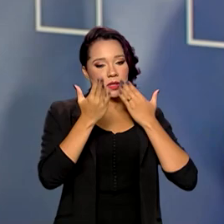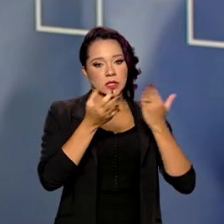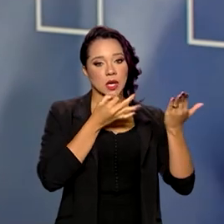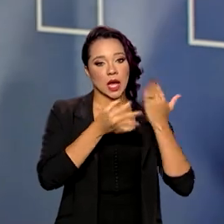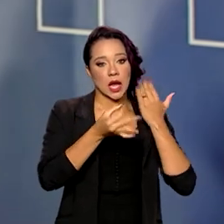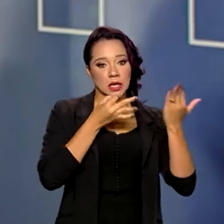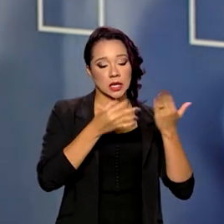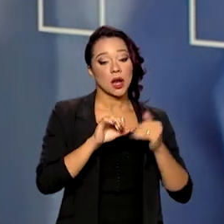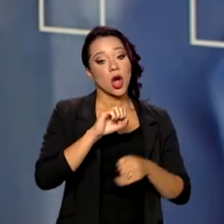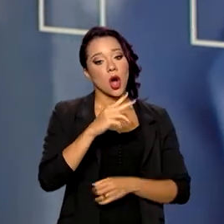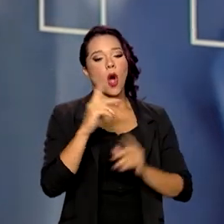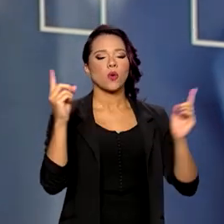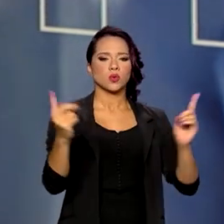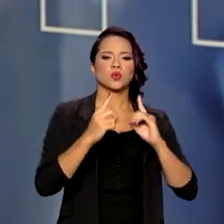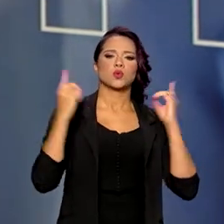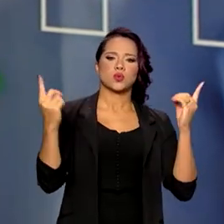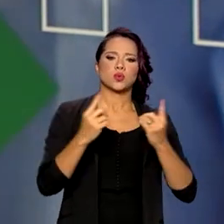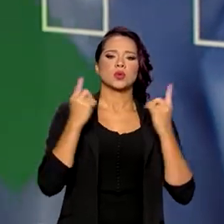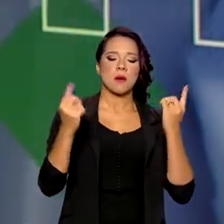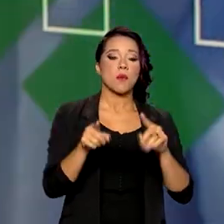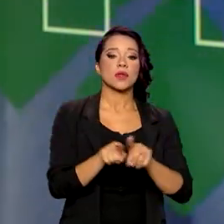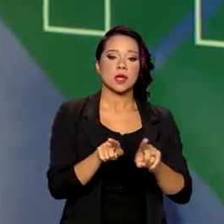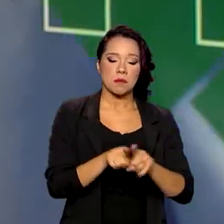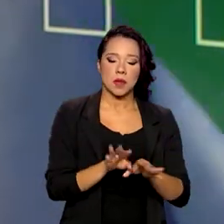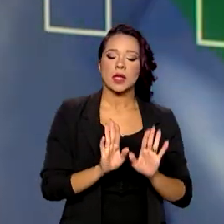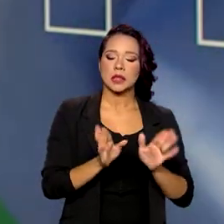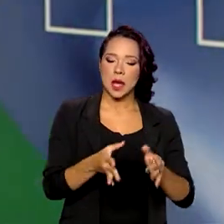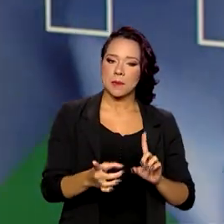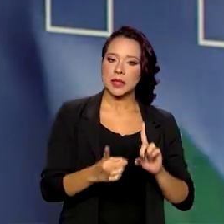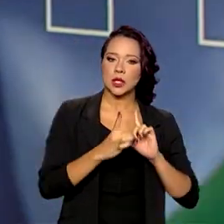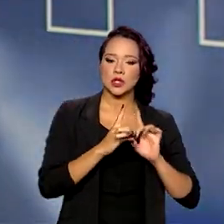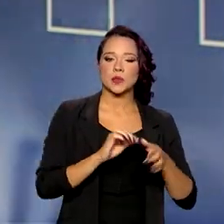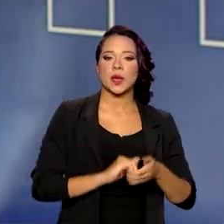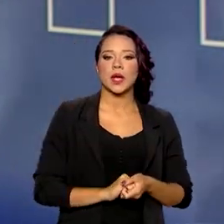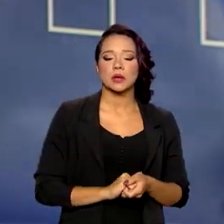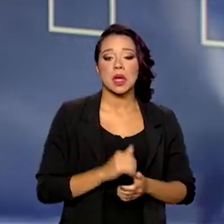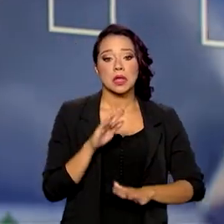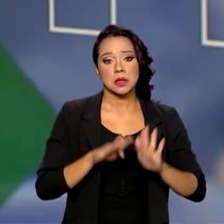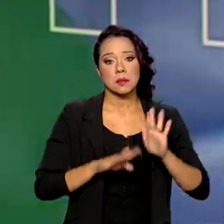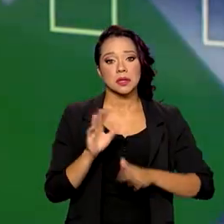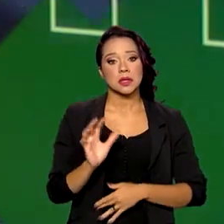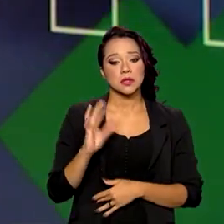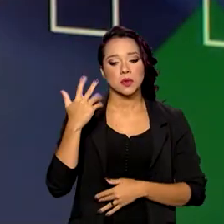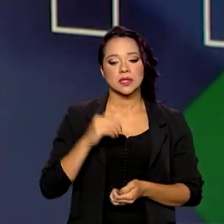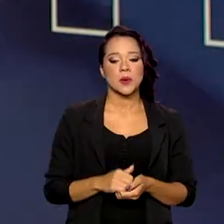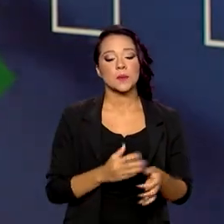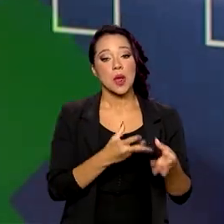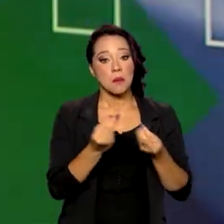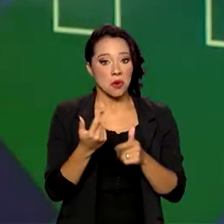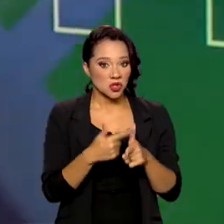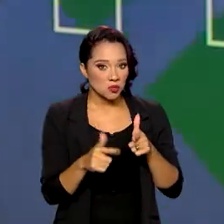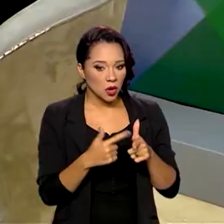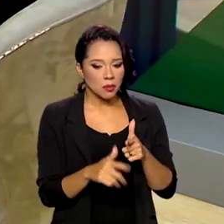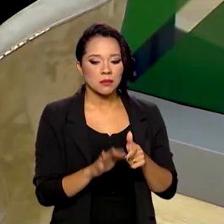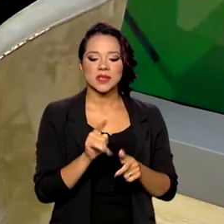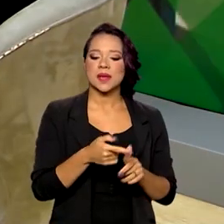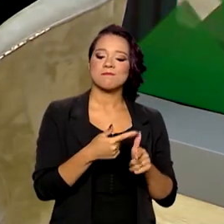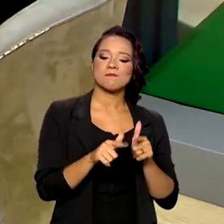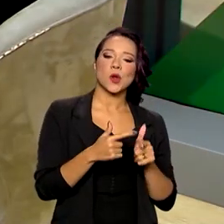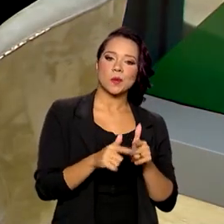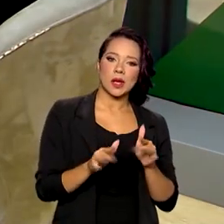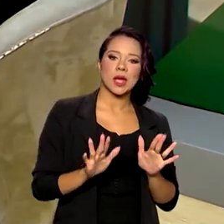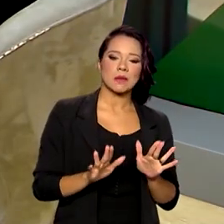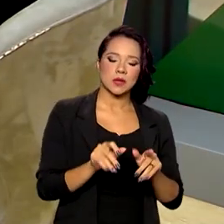SAMU também está qualificado para atender em determinadas situações. Muitos desses problemas são problemas de fundo